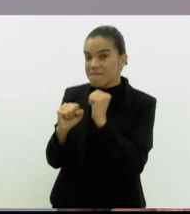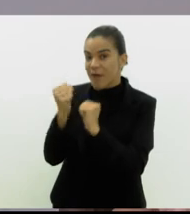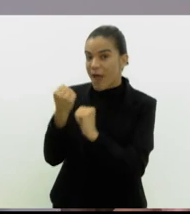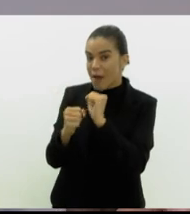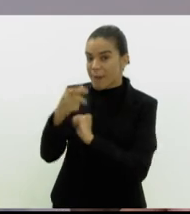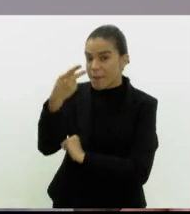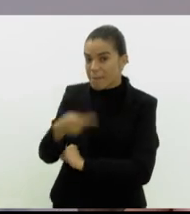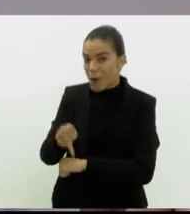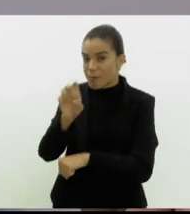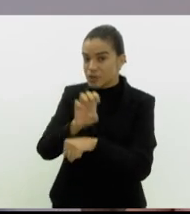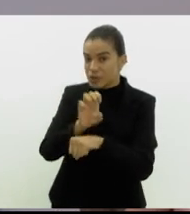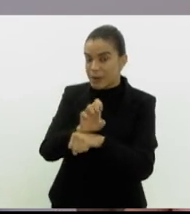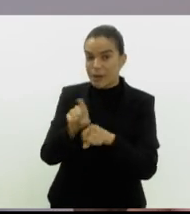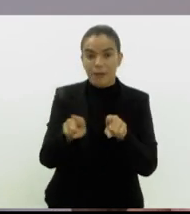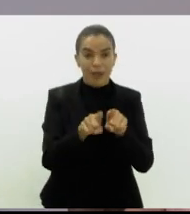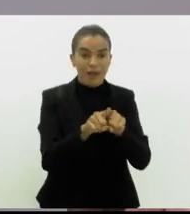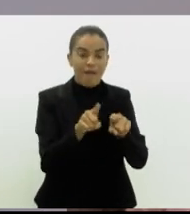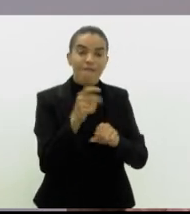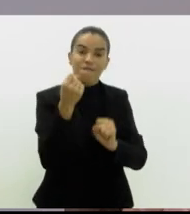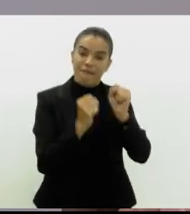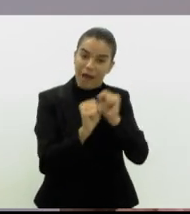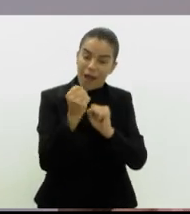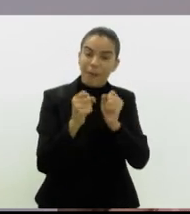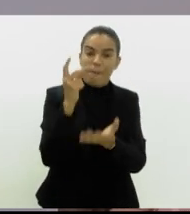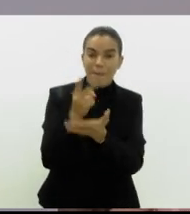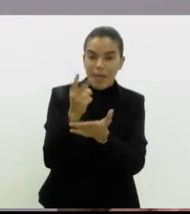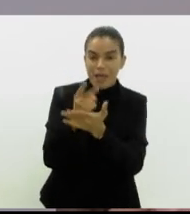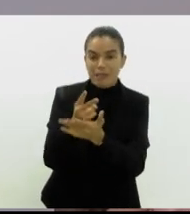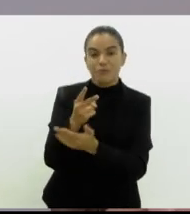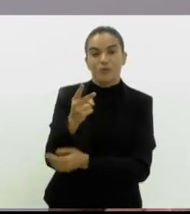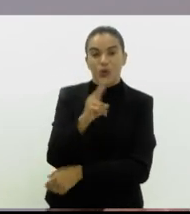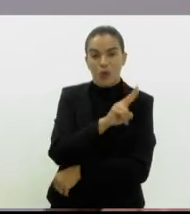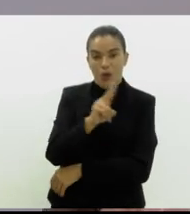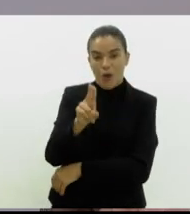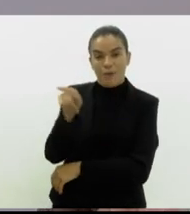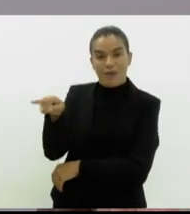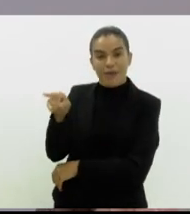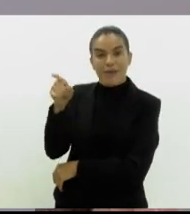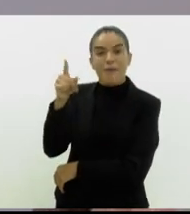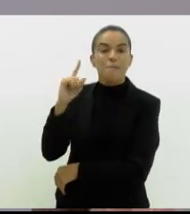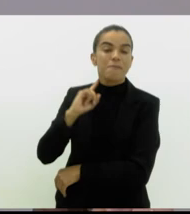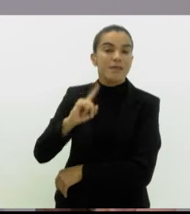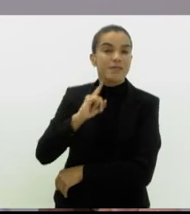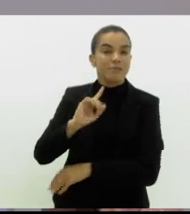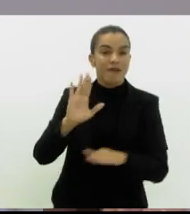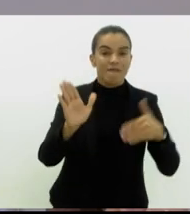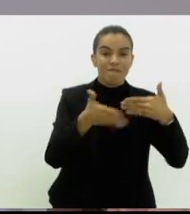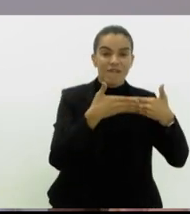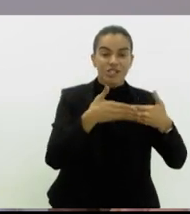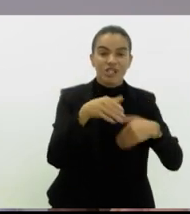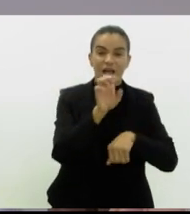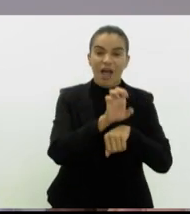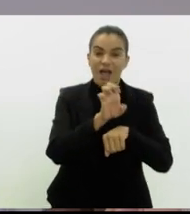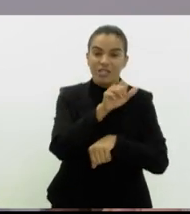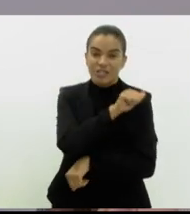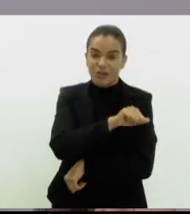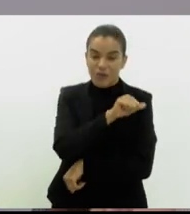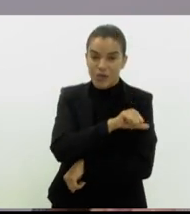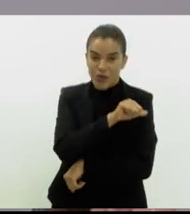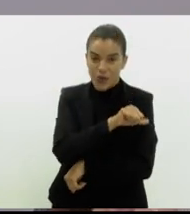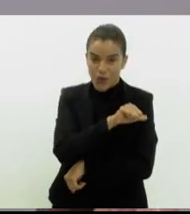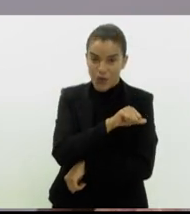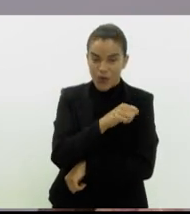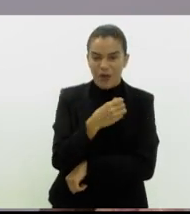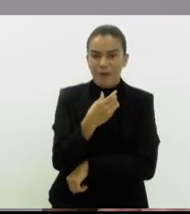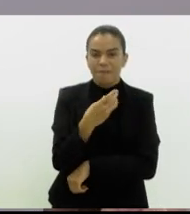e que tem fábrica em Minas que ele pode fechar a fábrica daqui e aumentar em 20... Ele tem